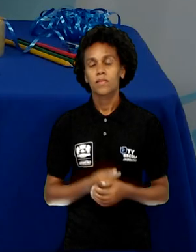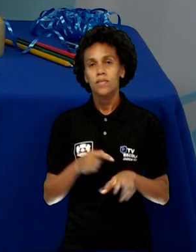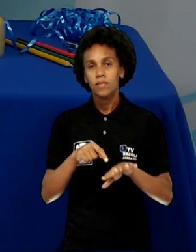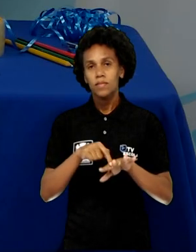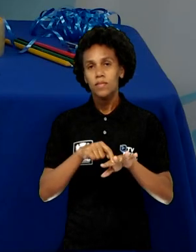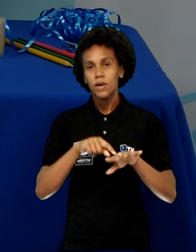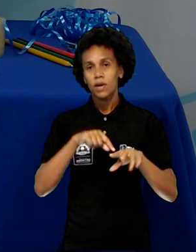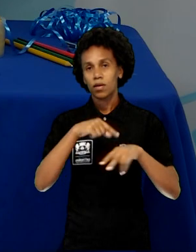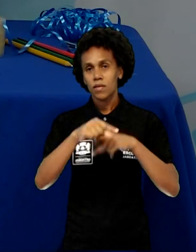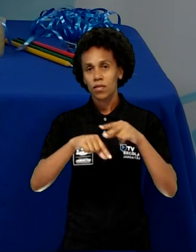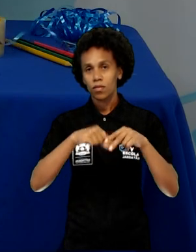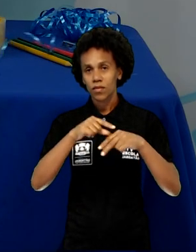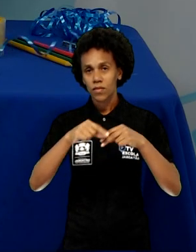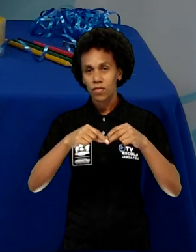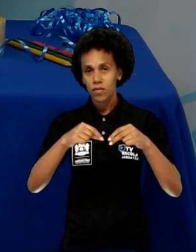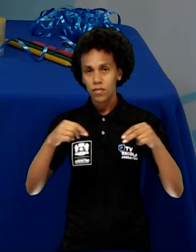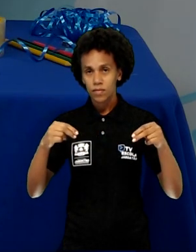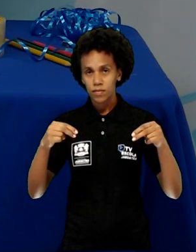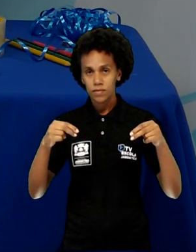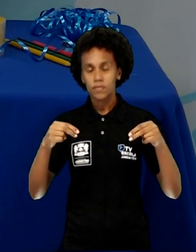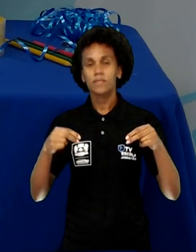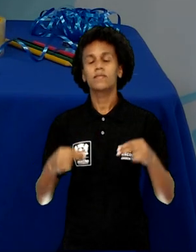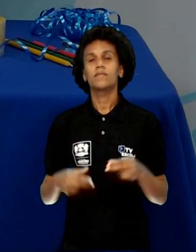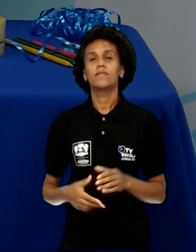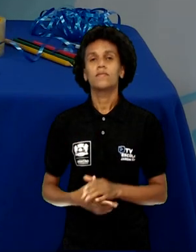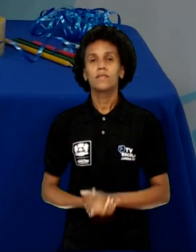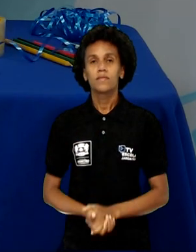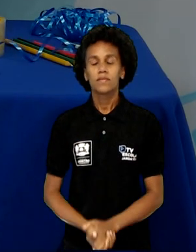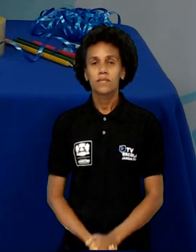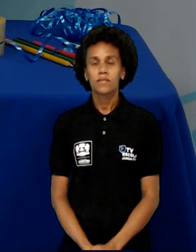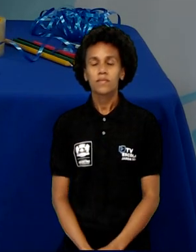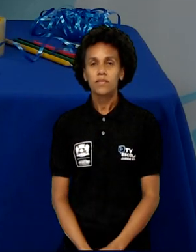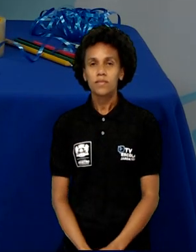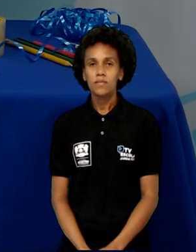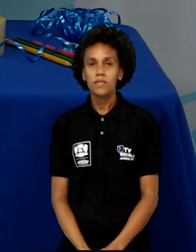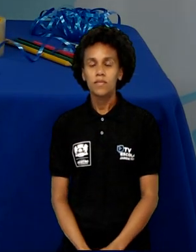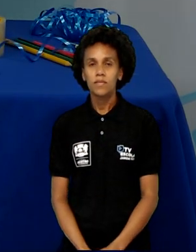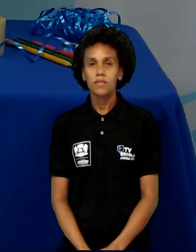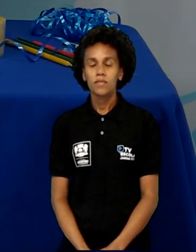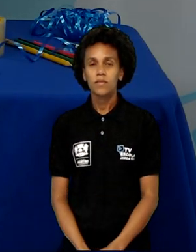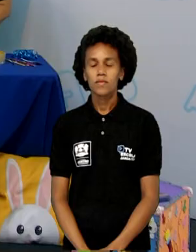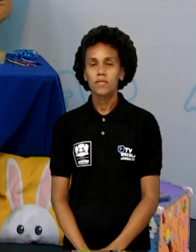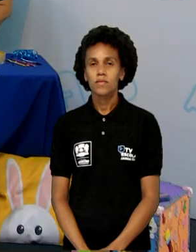em cima, olha, com a tartaruga. Olha, vão dar um nó,